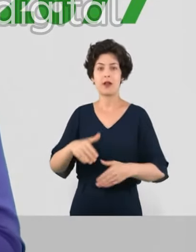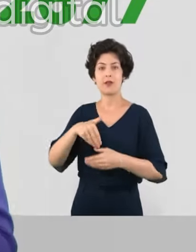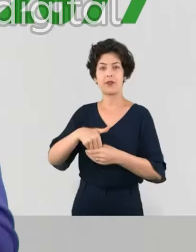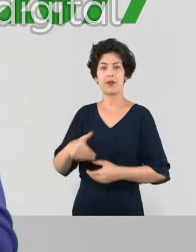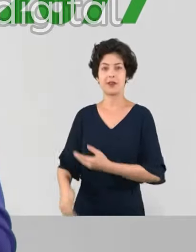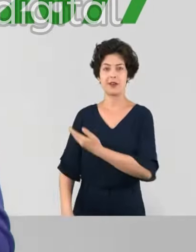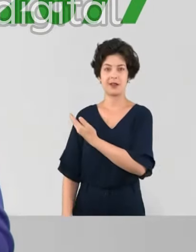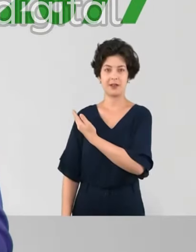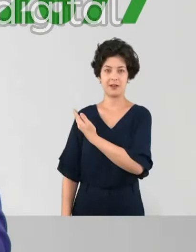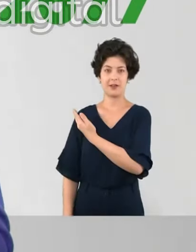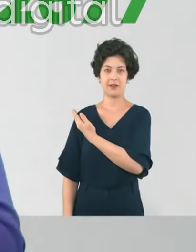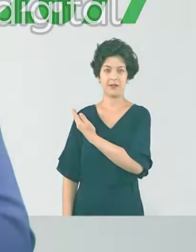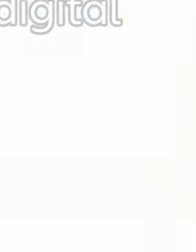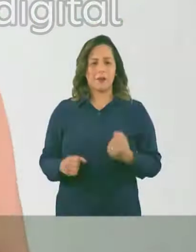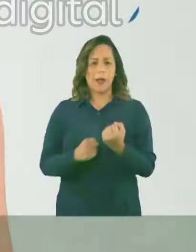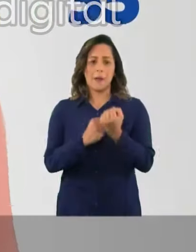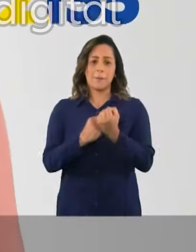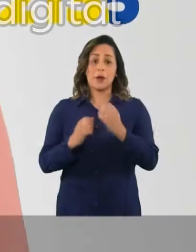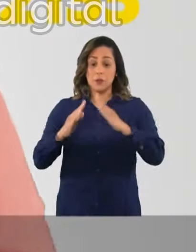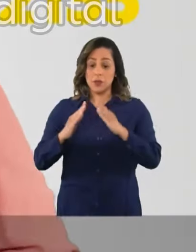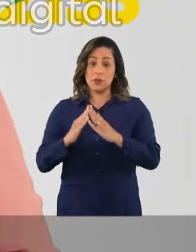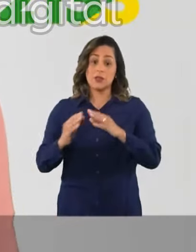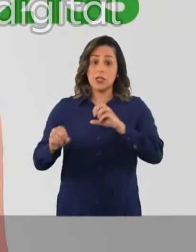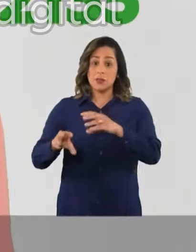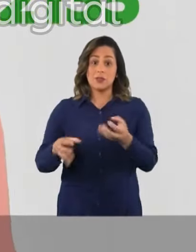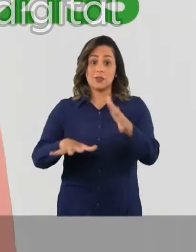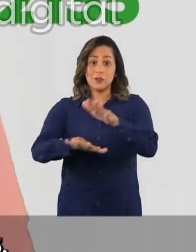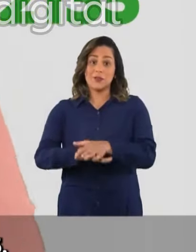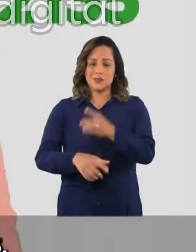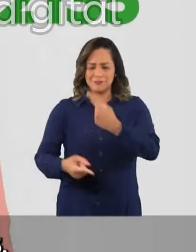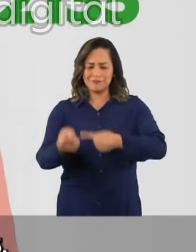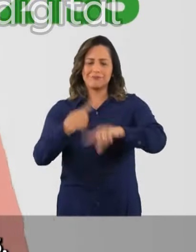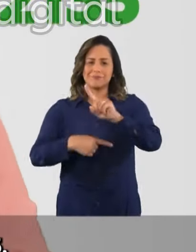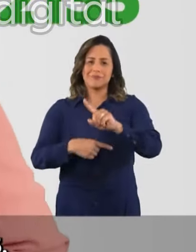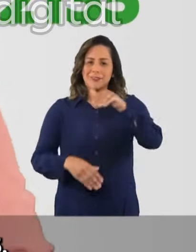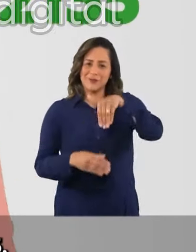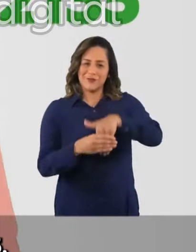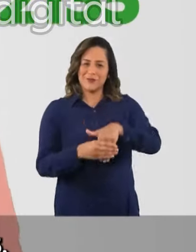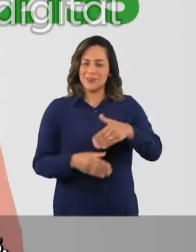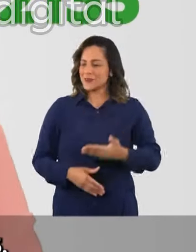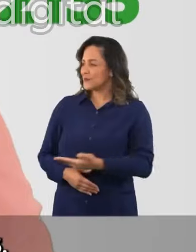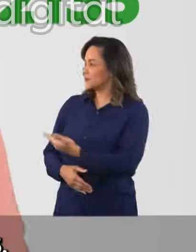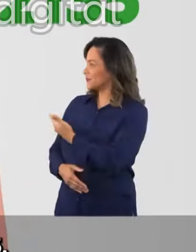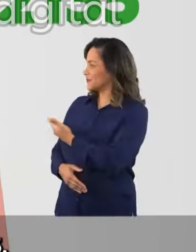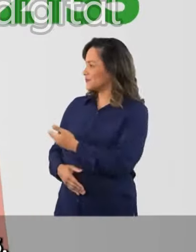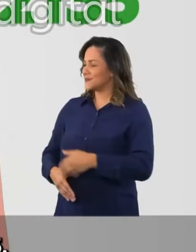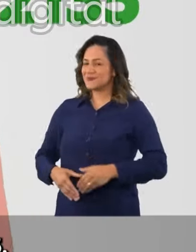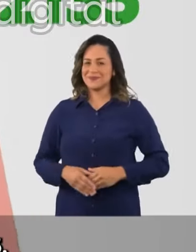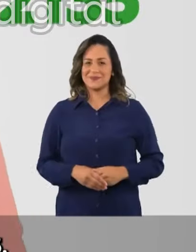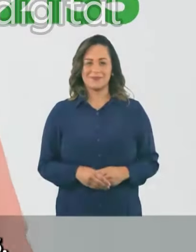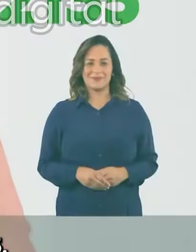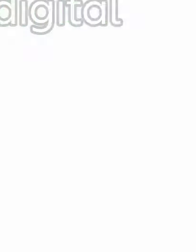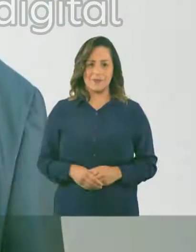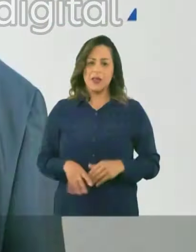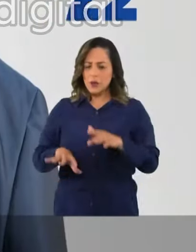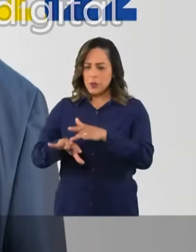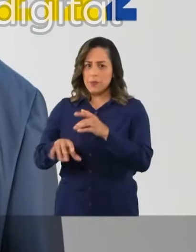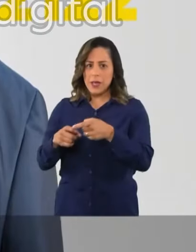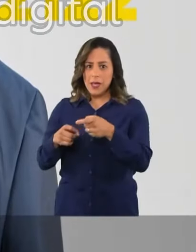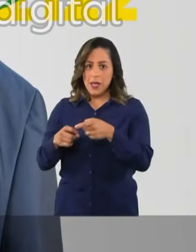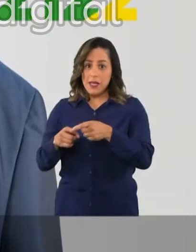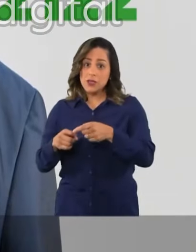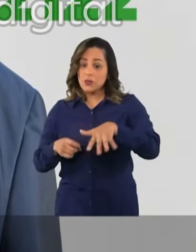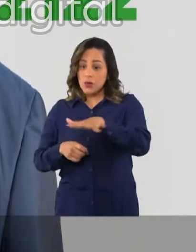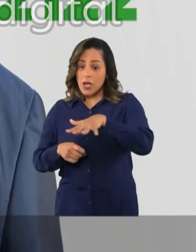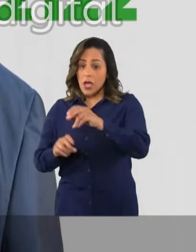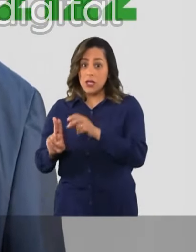Santiago, 22-677. Pela moradia e educação inclusiva, vai dar certo com Mari Gouveia, 22-135. Podologia no